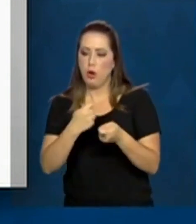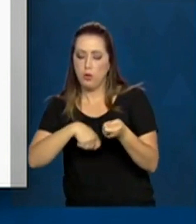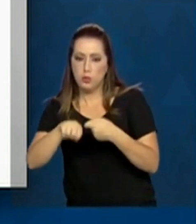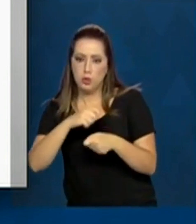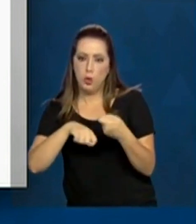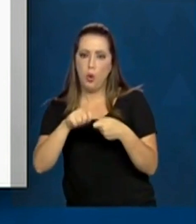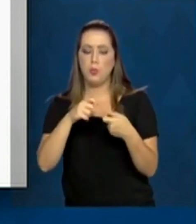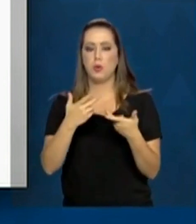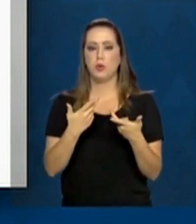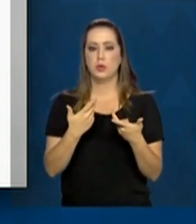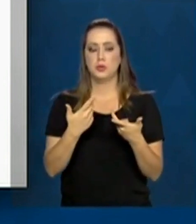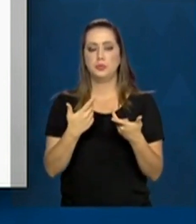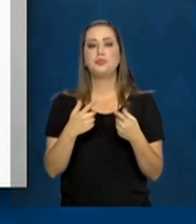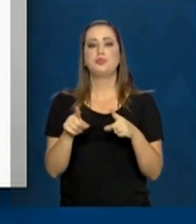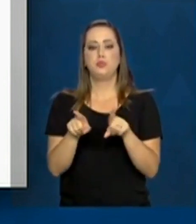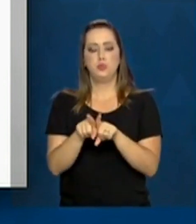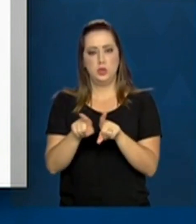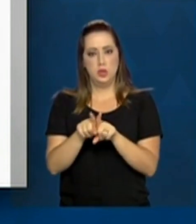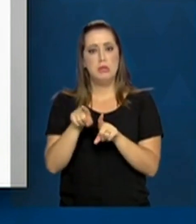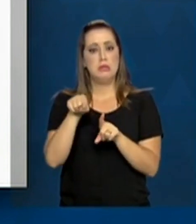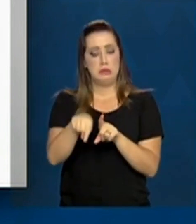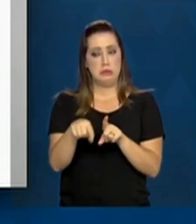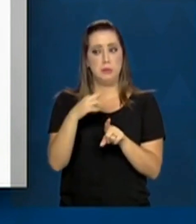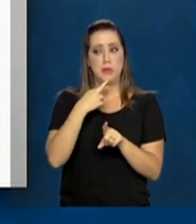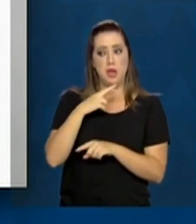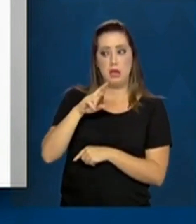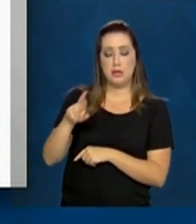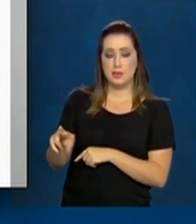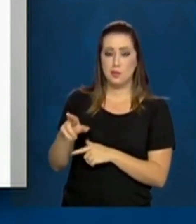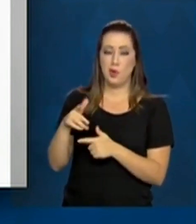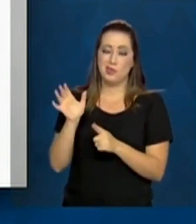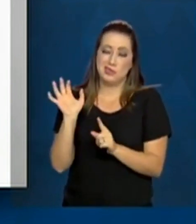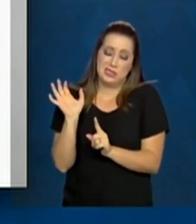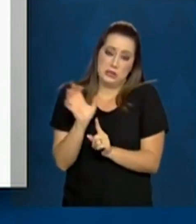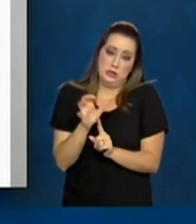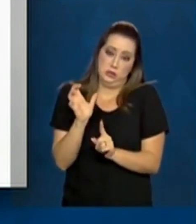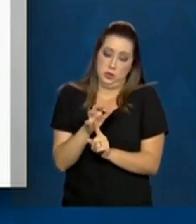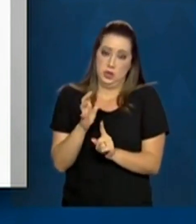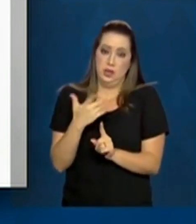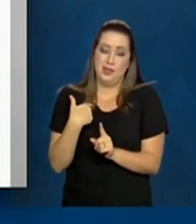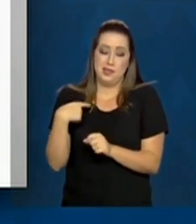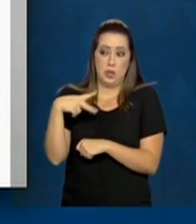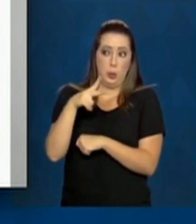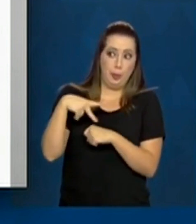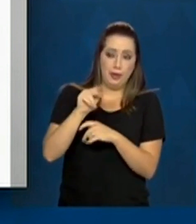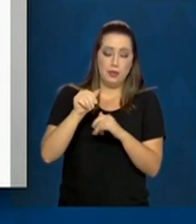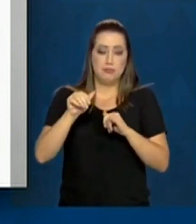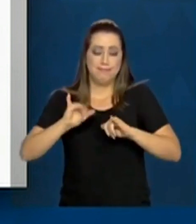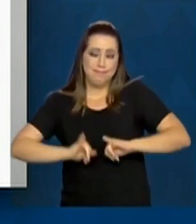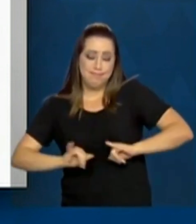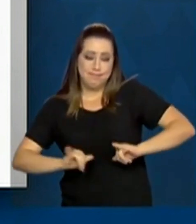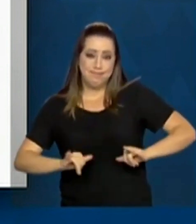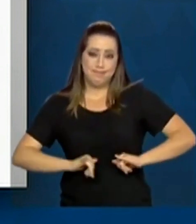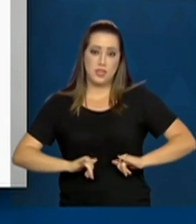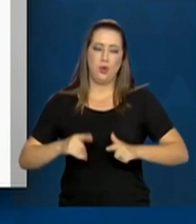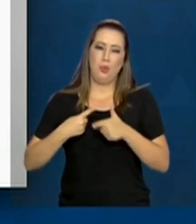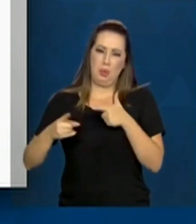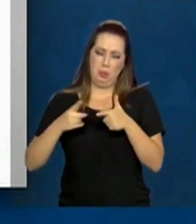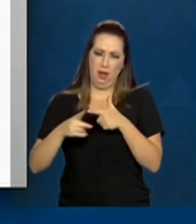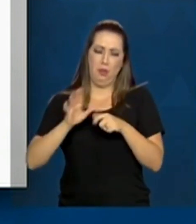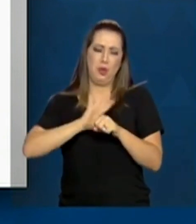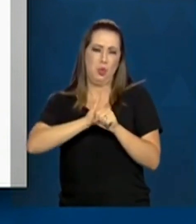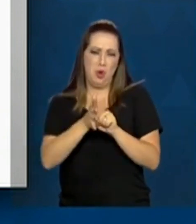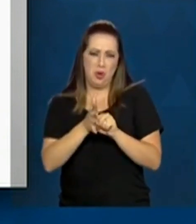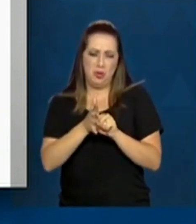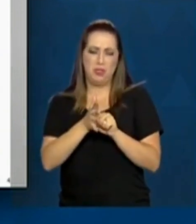o crescimento sócio-econômico, em resposta aos impactos que o país sofreu do coronavírus,